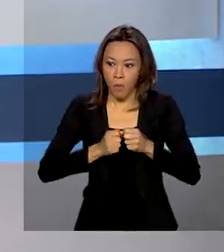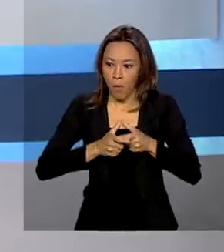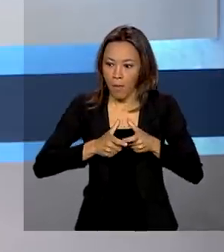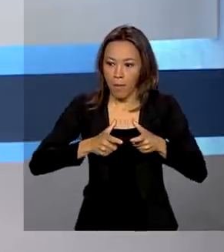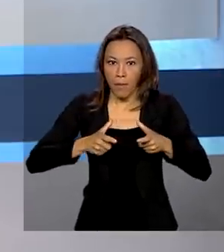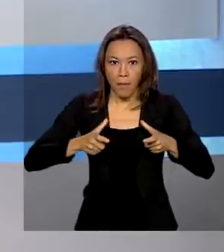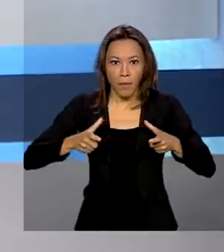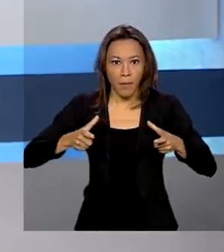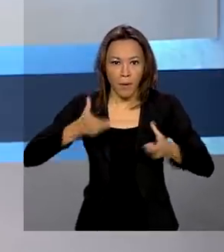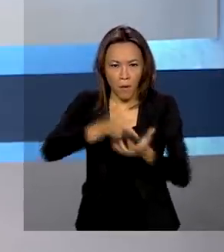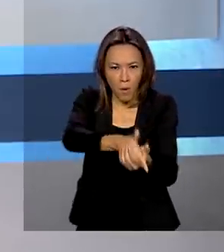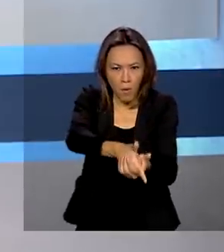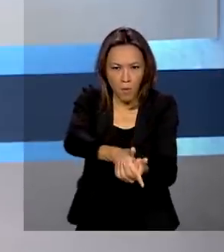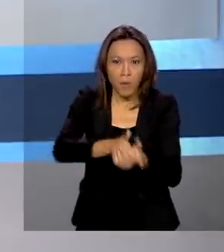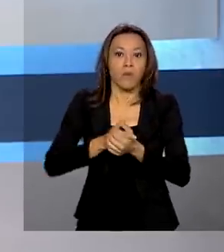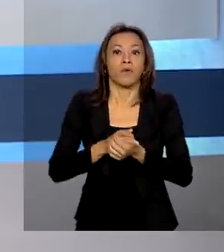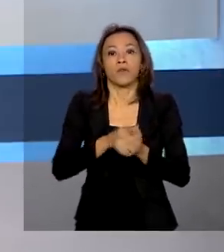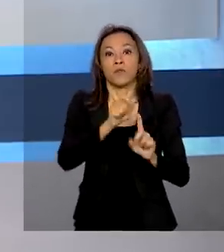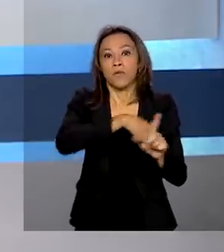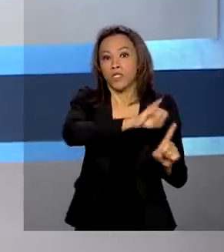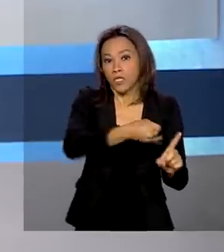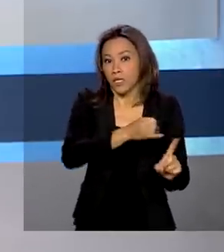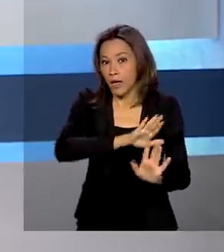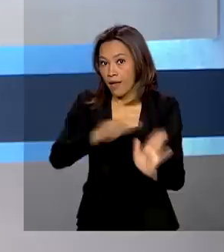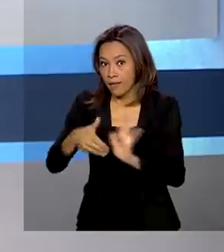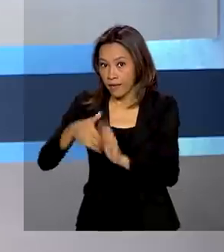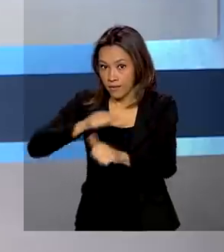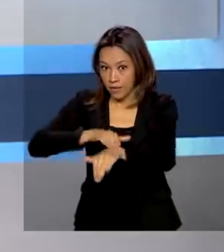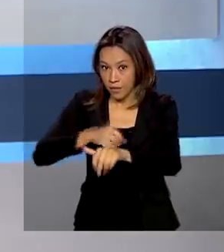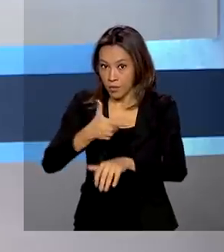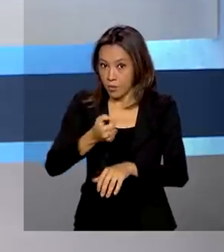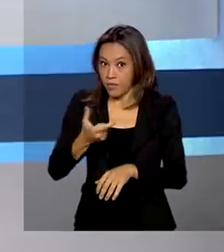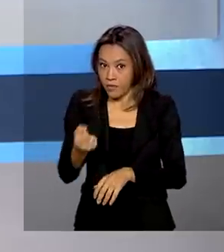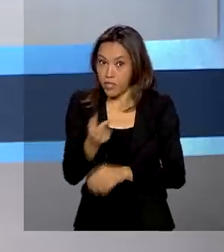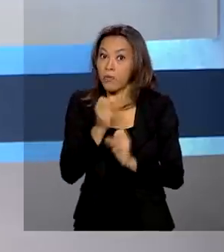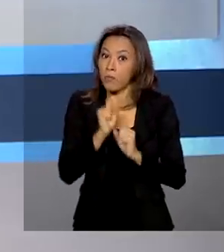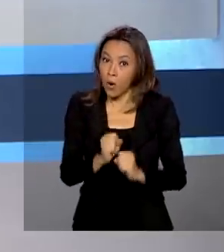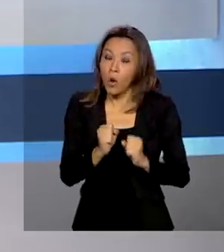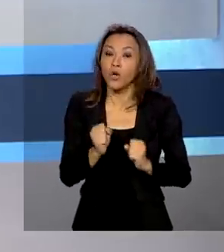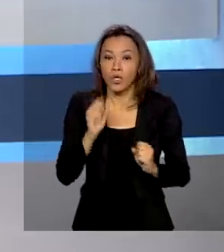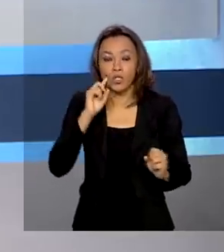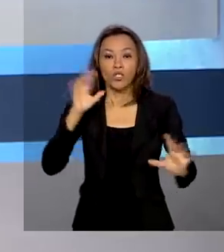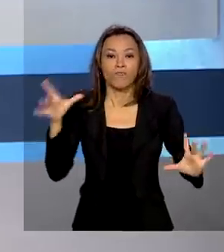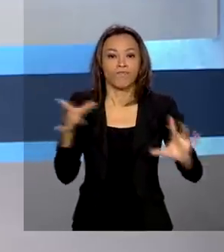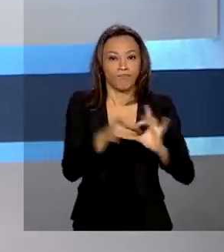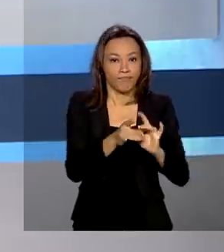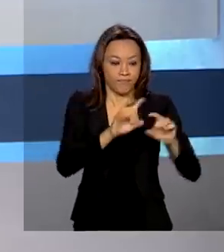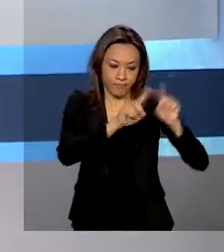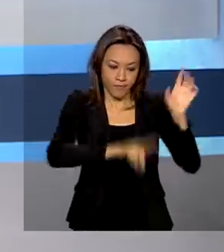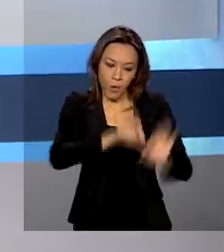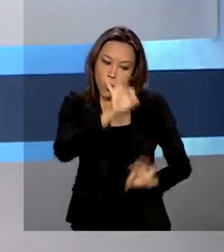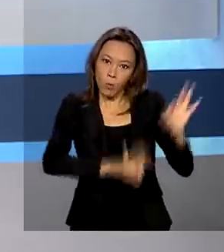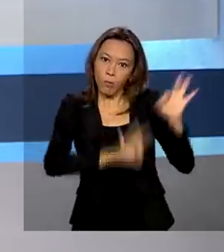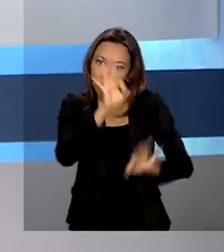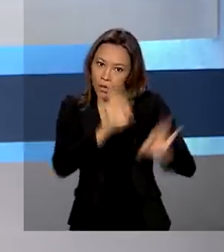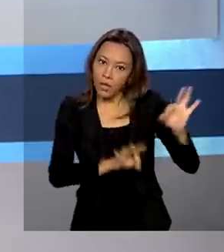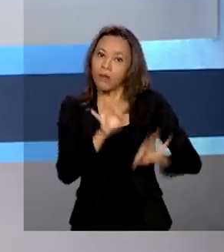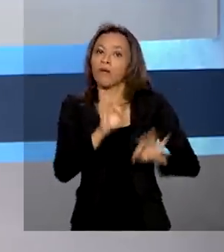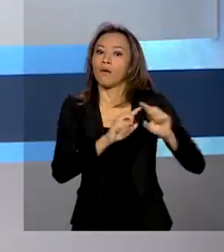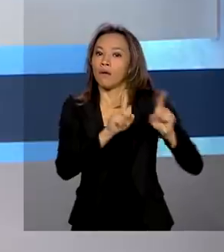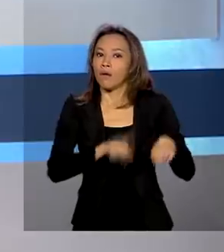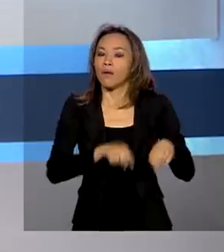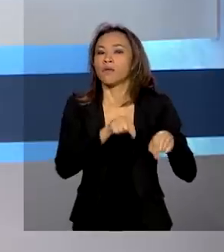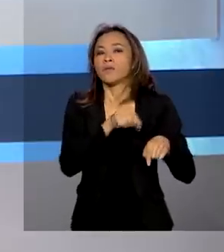homicídios entre janeiro e setembro de 2020, já podem aderir ao plano de forças-tarefas do Sistema Único de Segurança